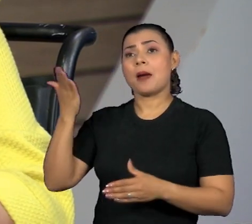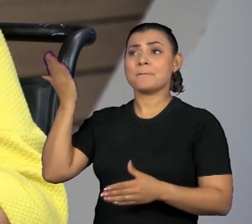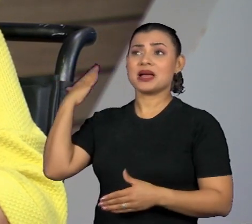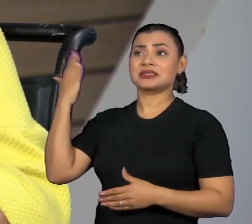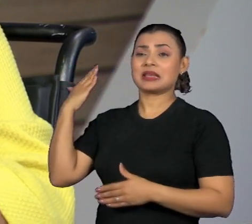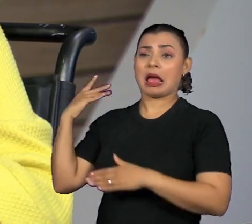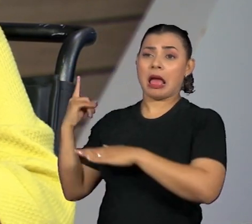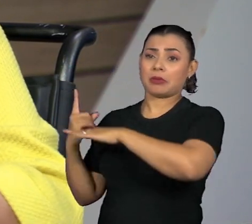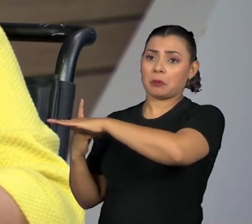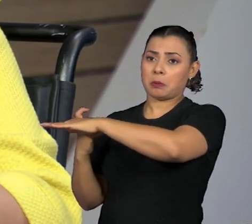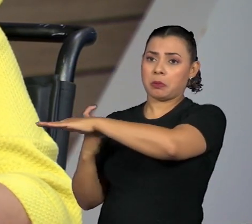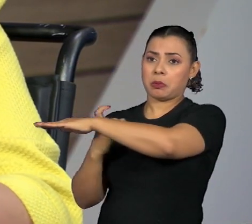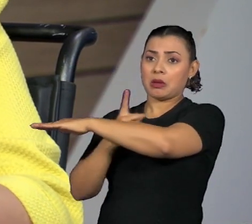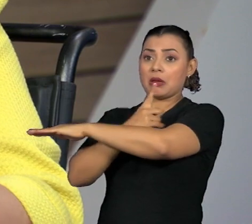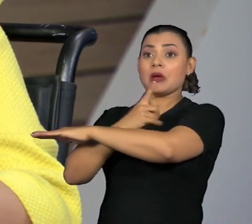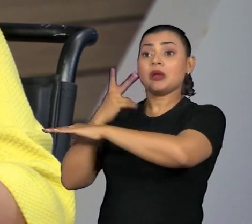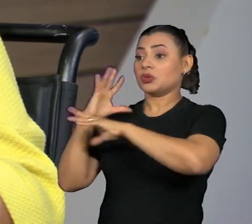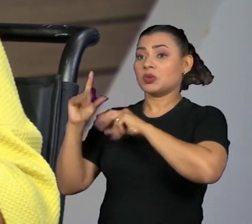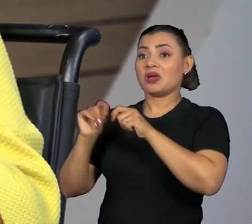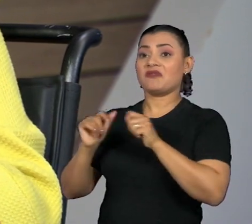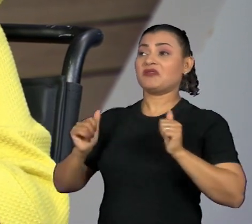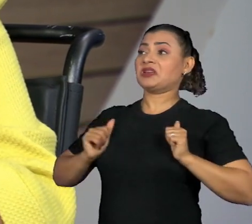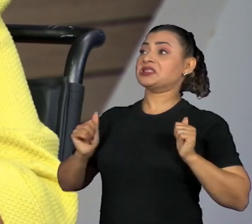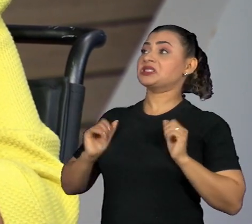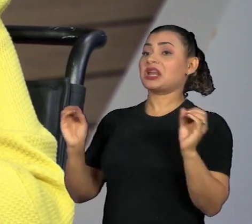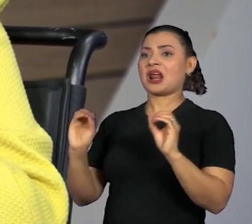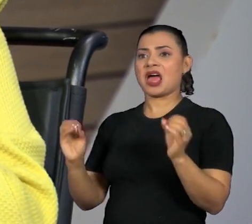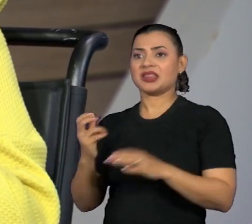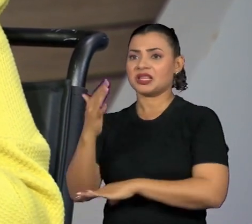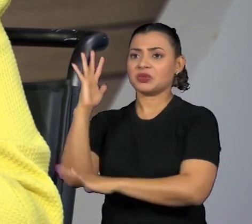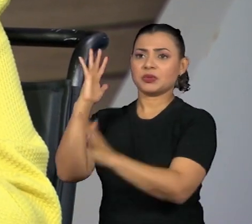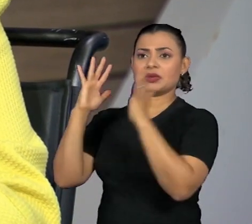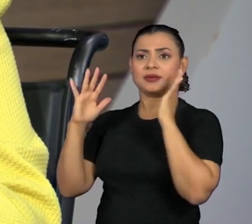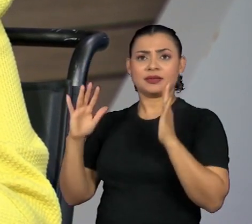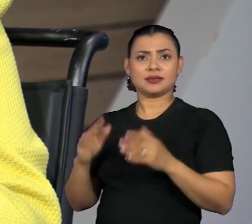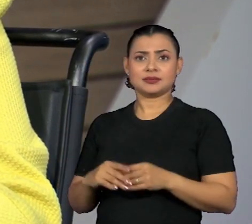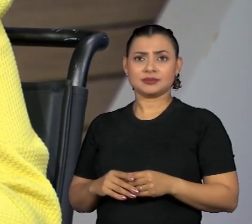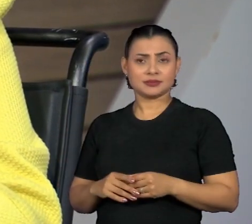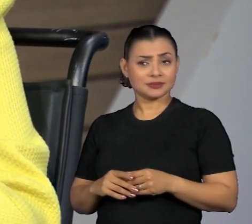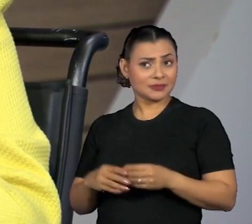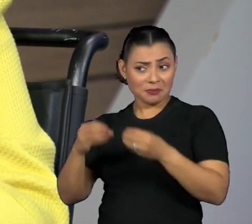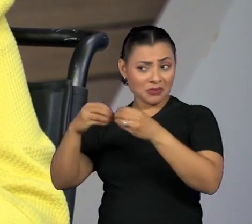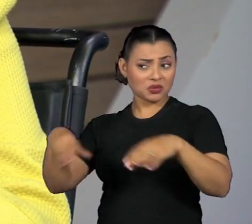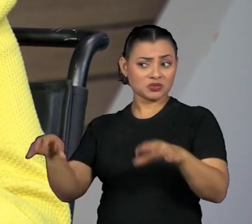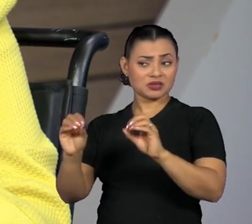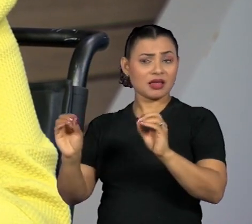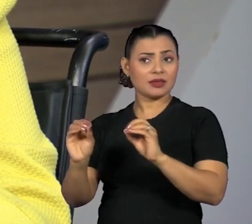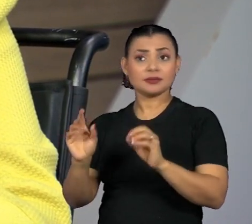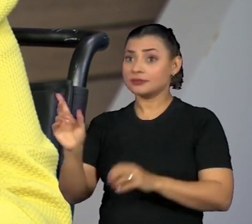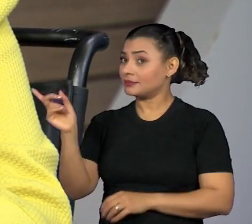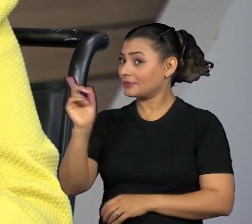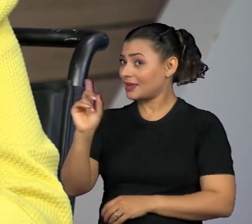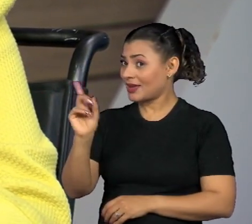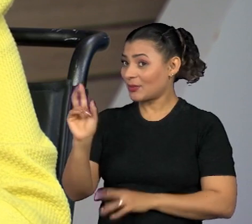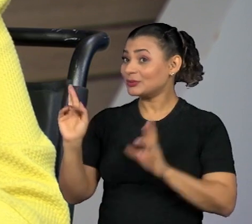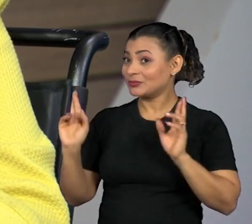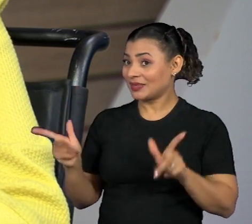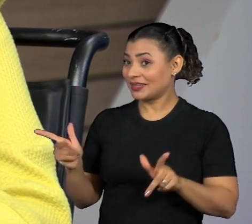os povos pré-históricos não faziam nada com a natureza e não tinham nenhum impacto nela, mas não é verdade.